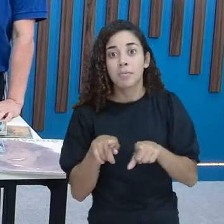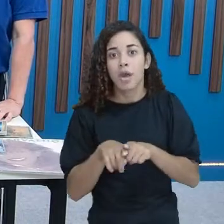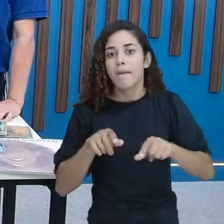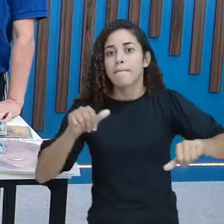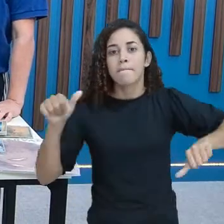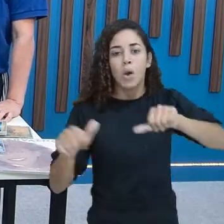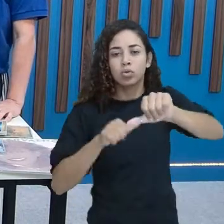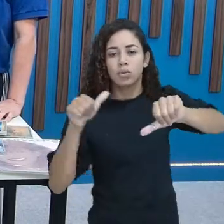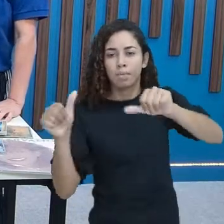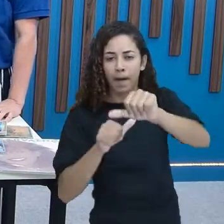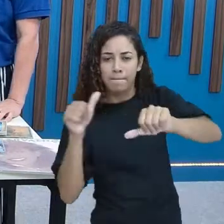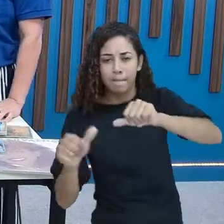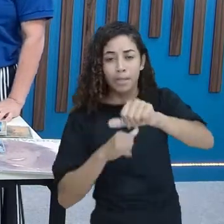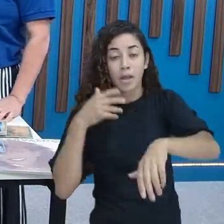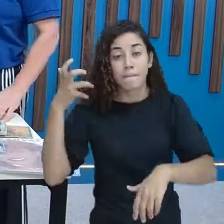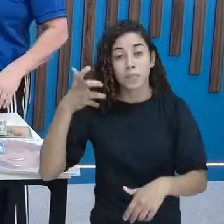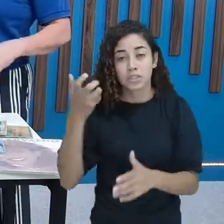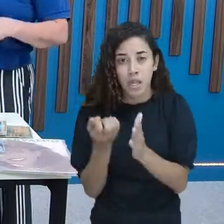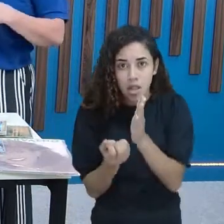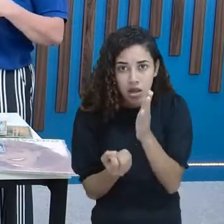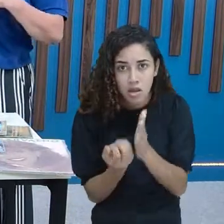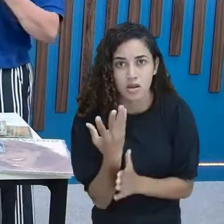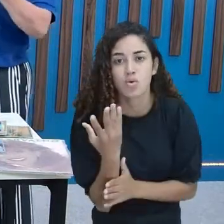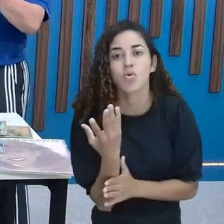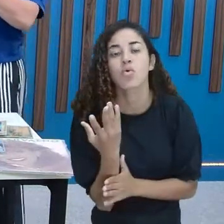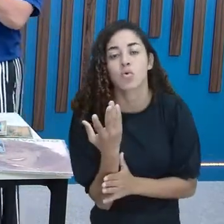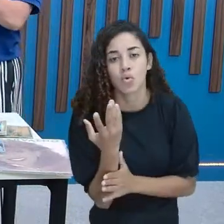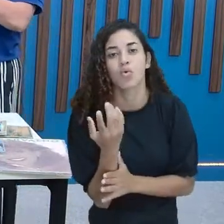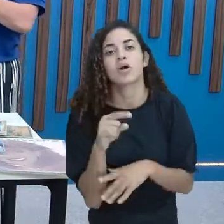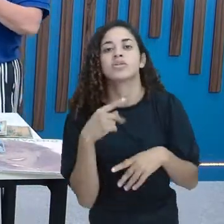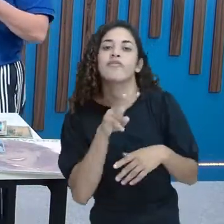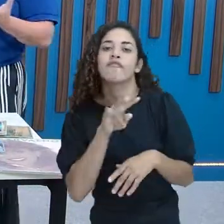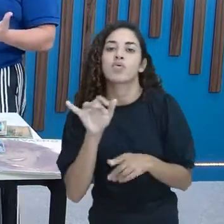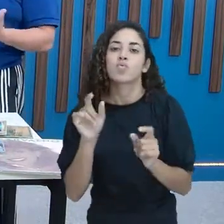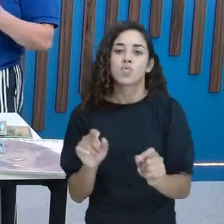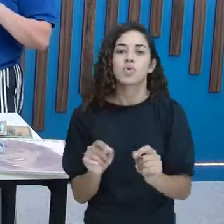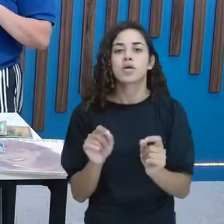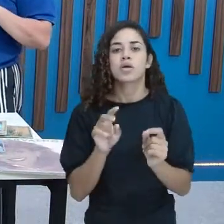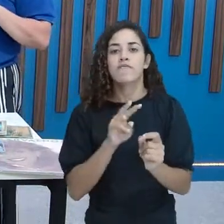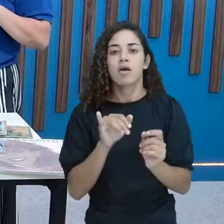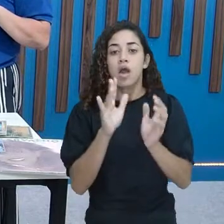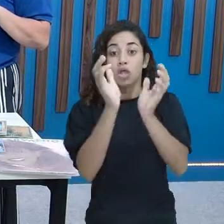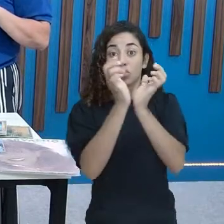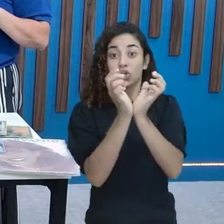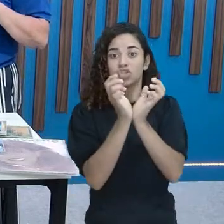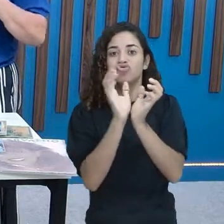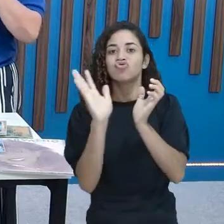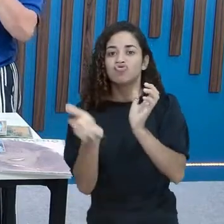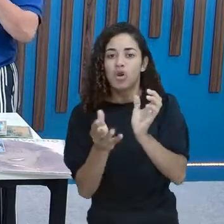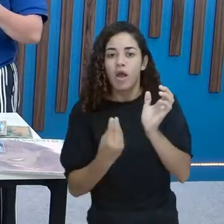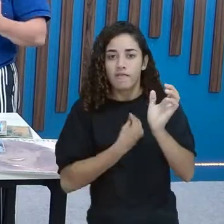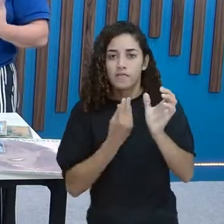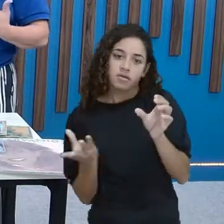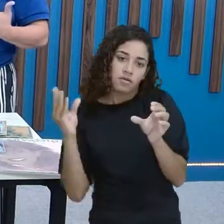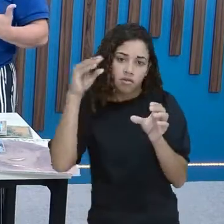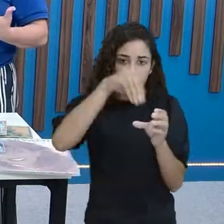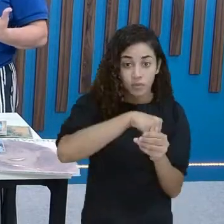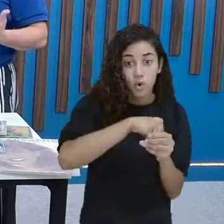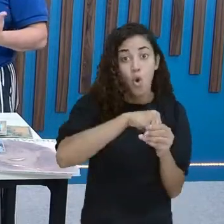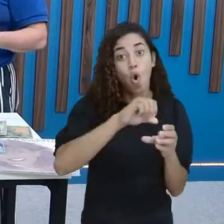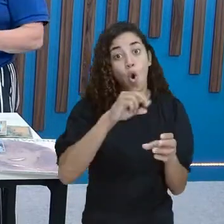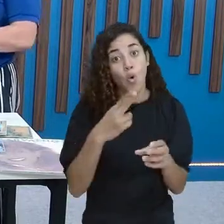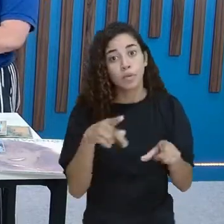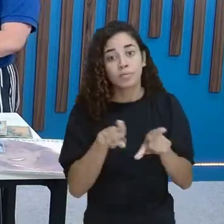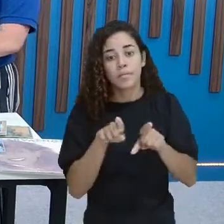músicas que vão surgindo Elas vão Ou elas vão entrando Em uma categoria Que já existe Ou vão se criar Categorias